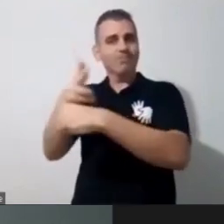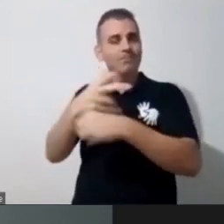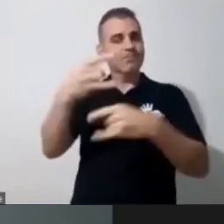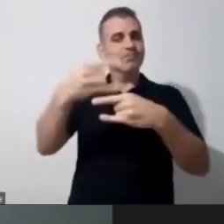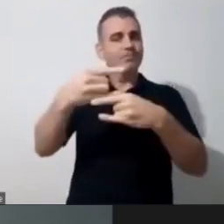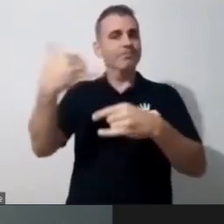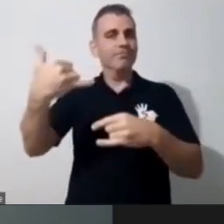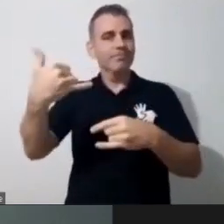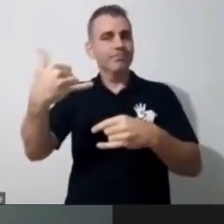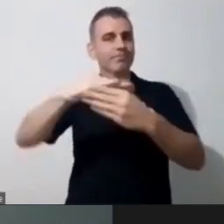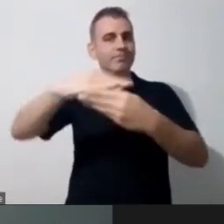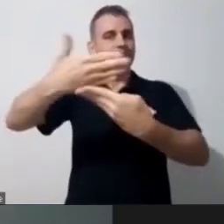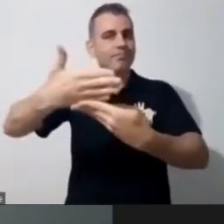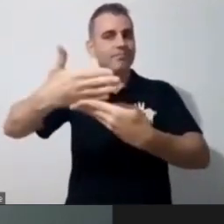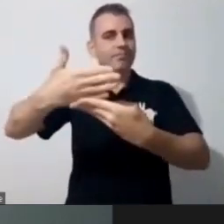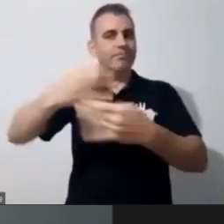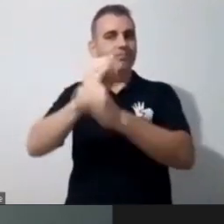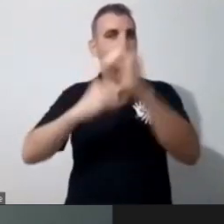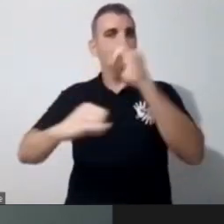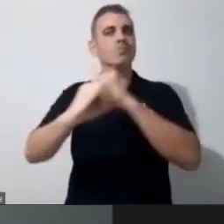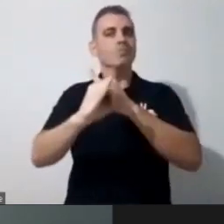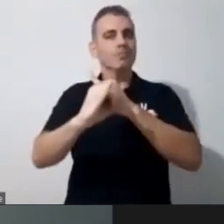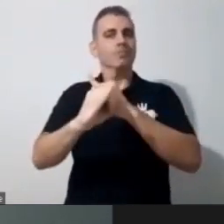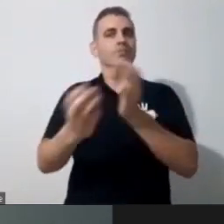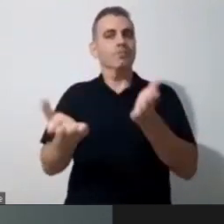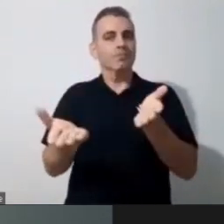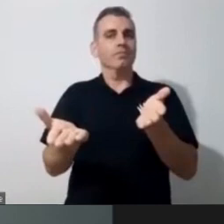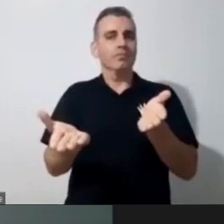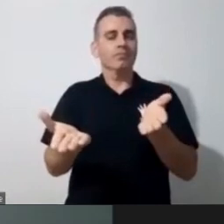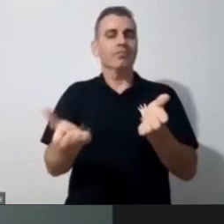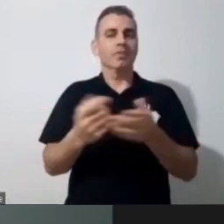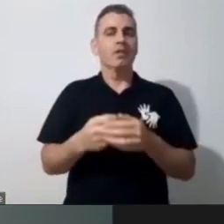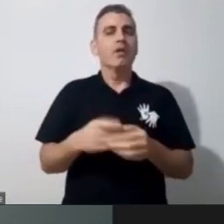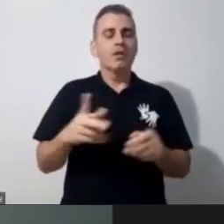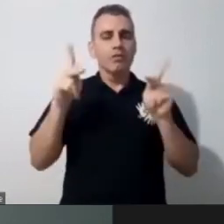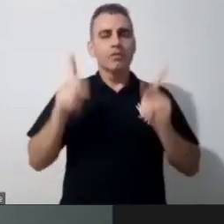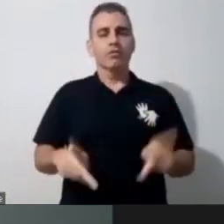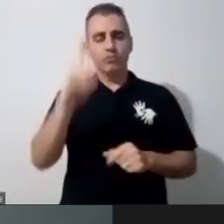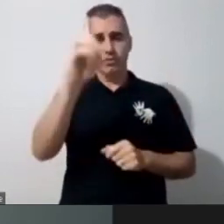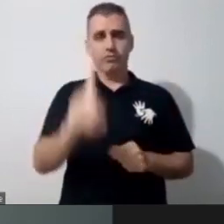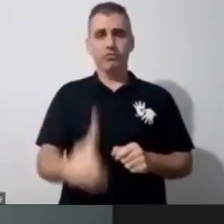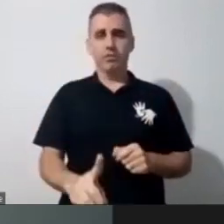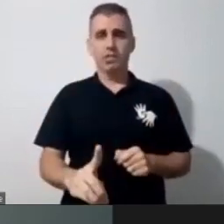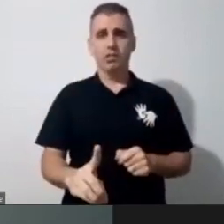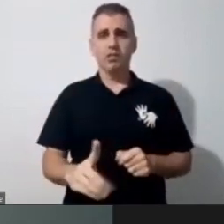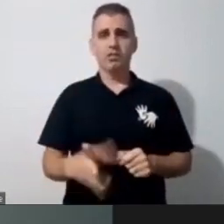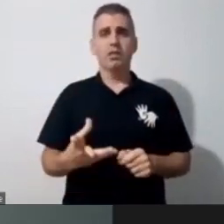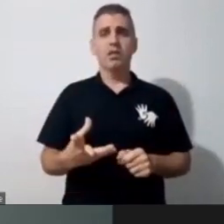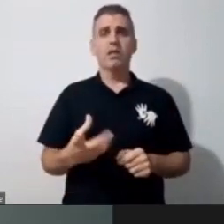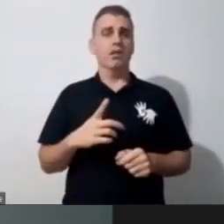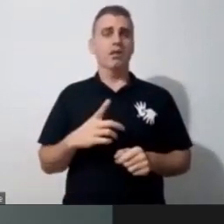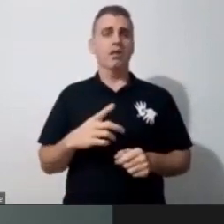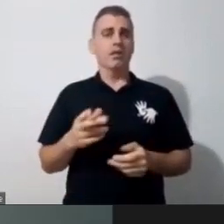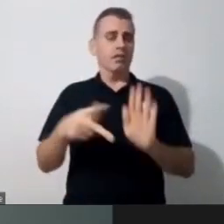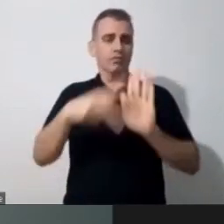E o planejamento pedagógico da pessoa com deficiência, ela nada é mais do que sempre, né?